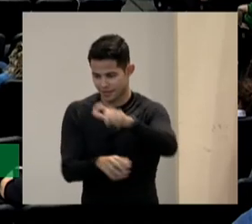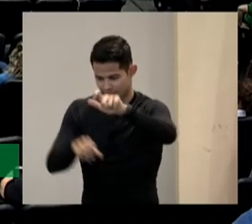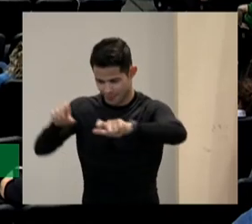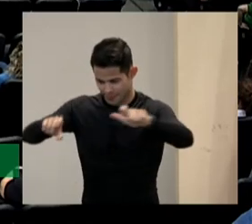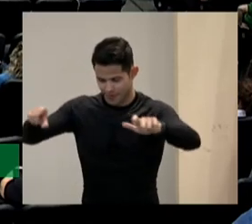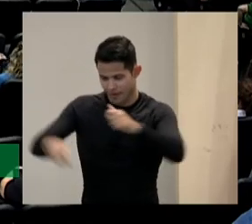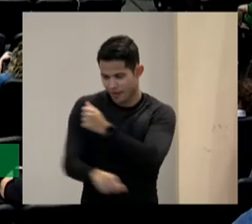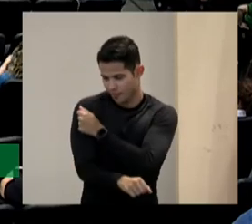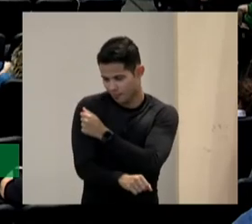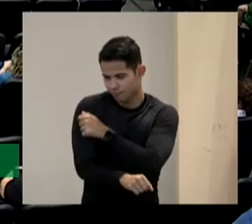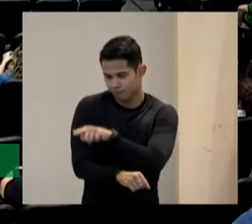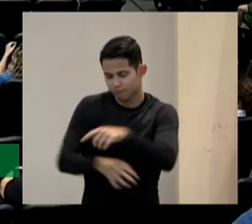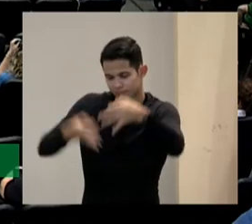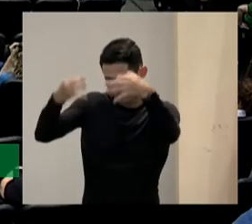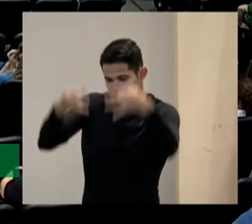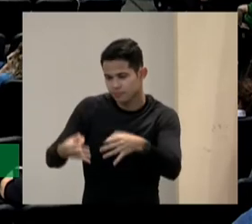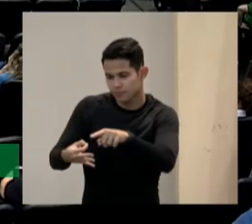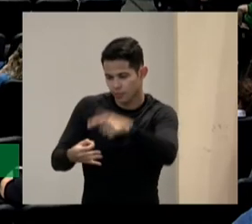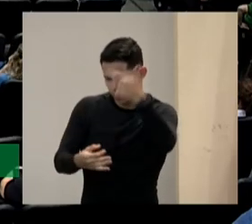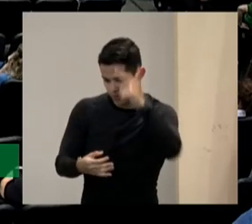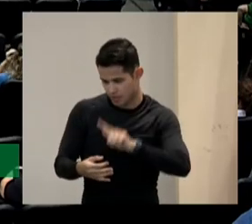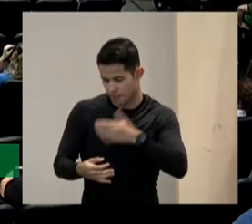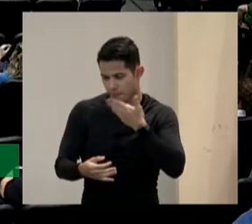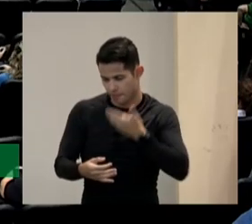com certeza absoluta que tenho mais